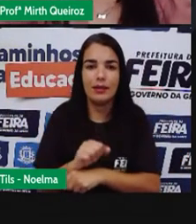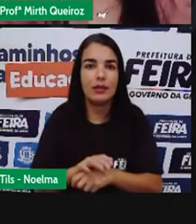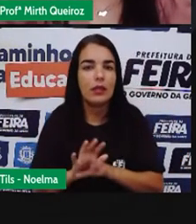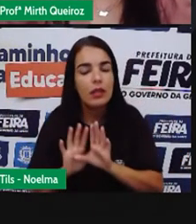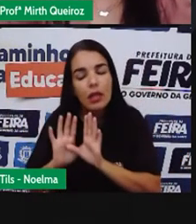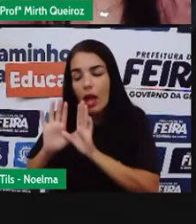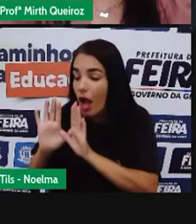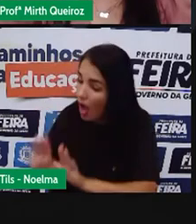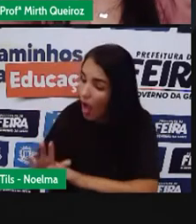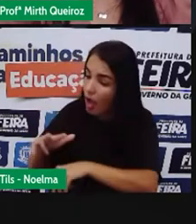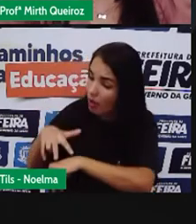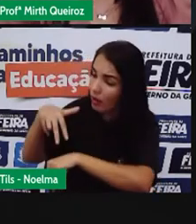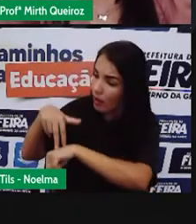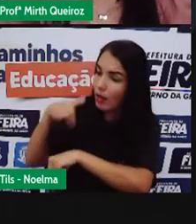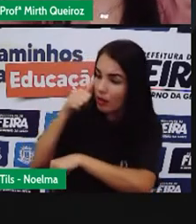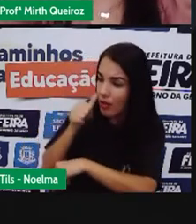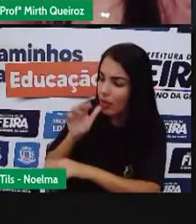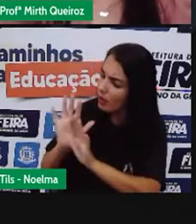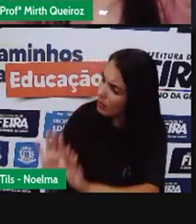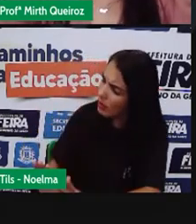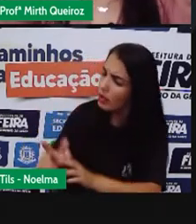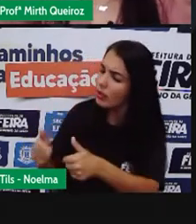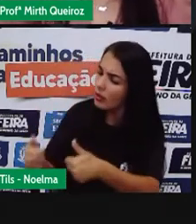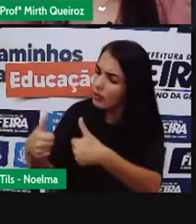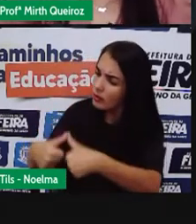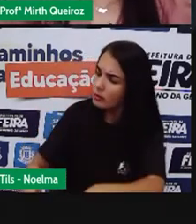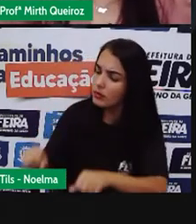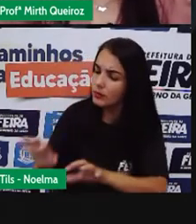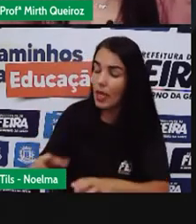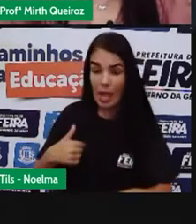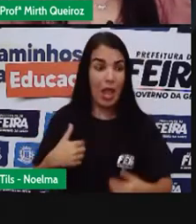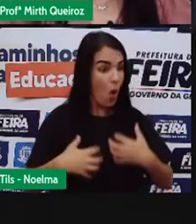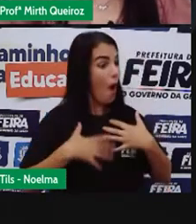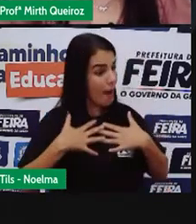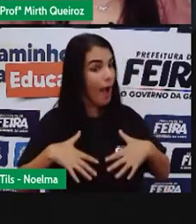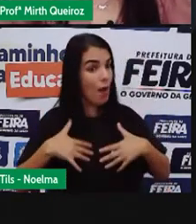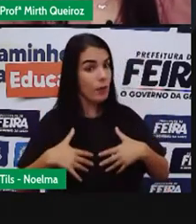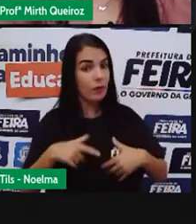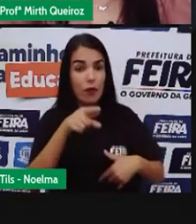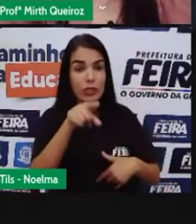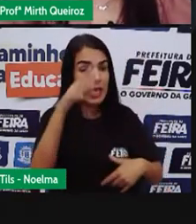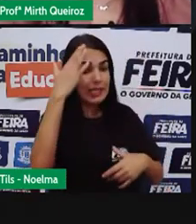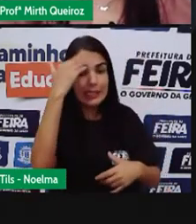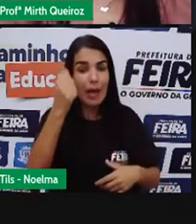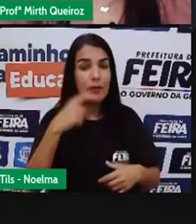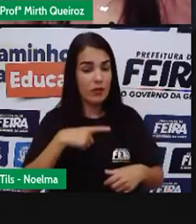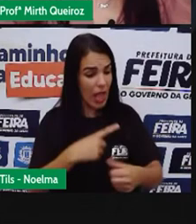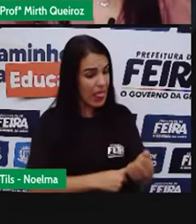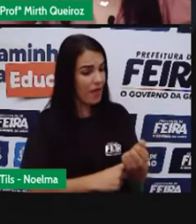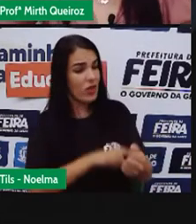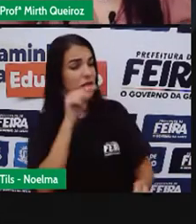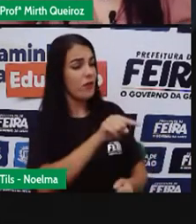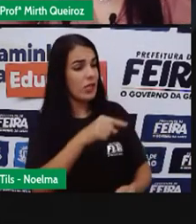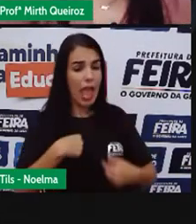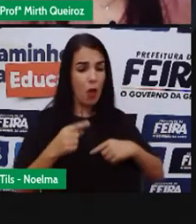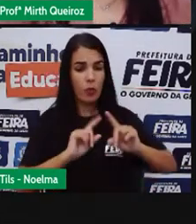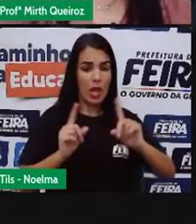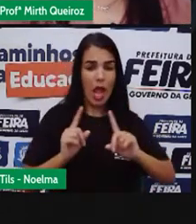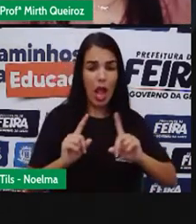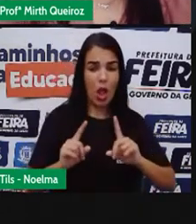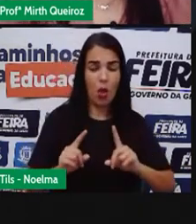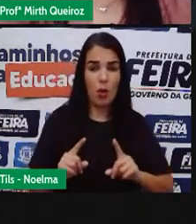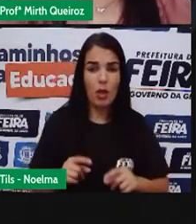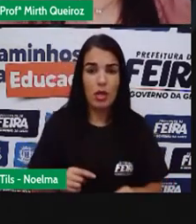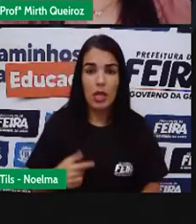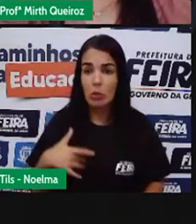Cavaleiro, por favor, fique calmo. Eu estou calmo. Calmíssimo. Você que está nervosa e, não sei